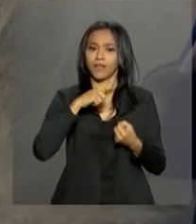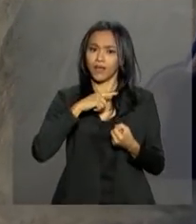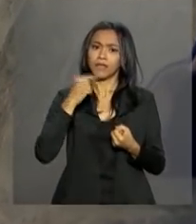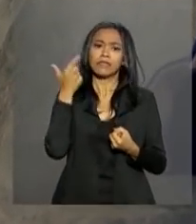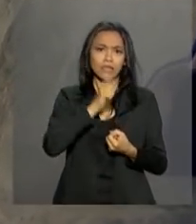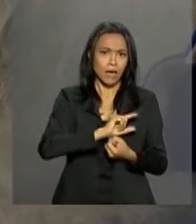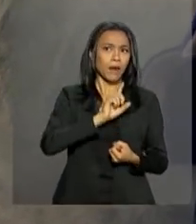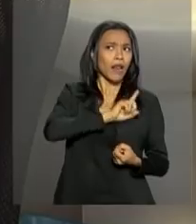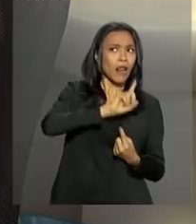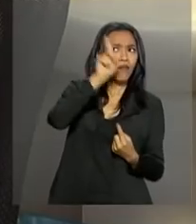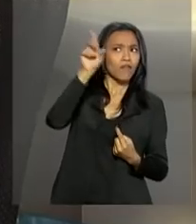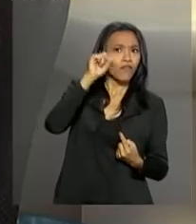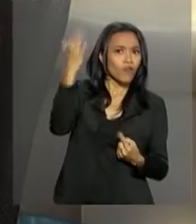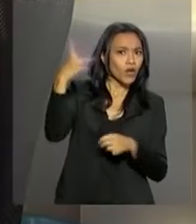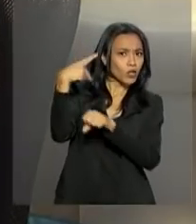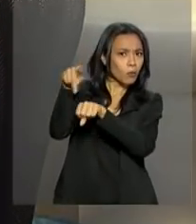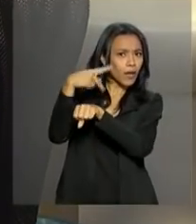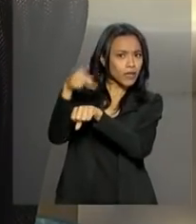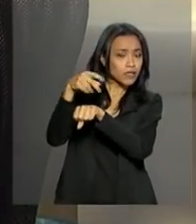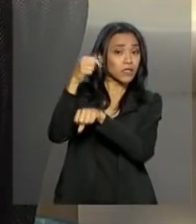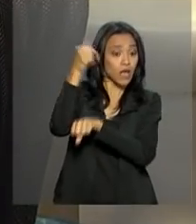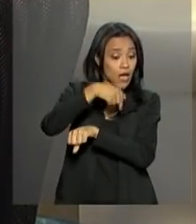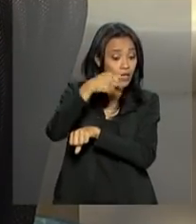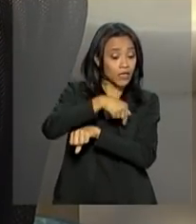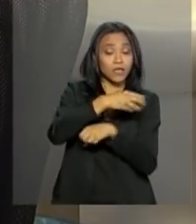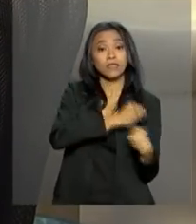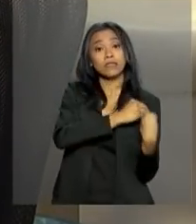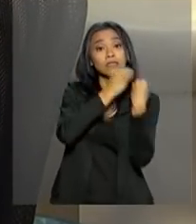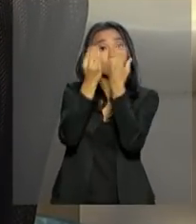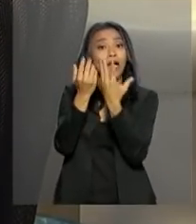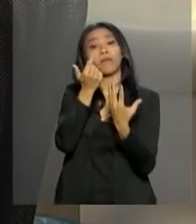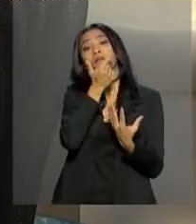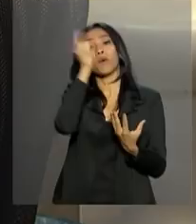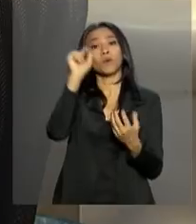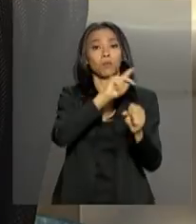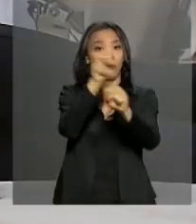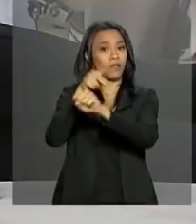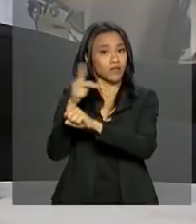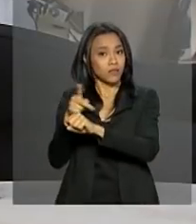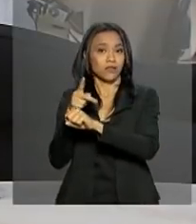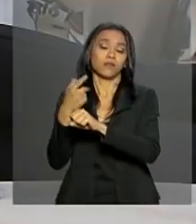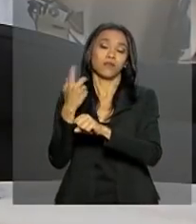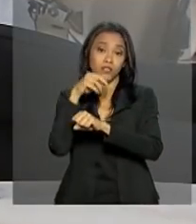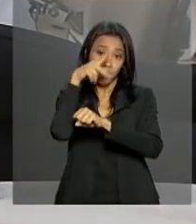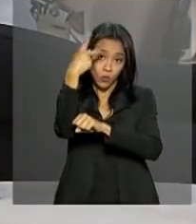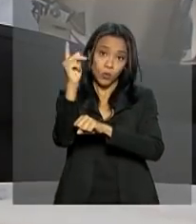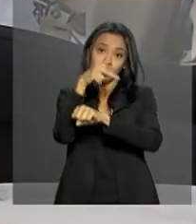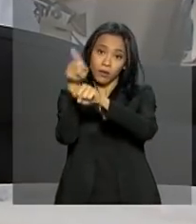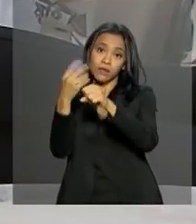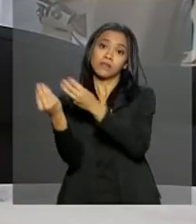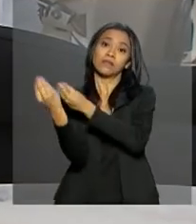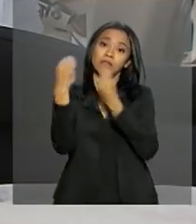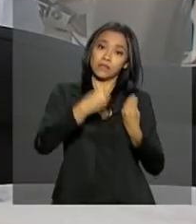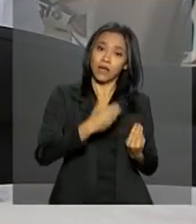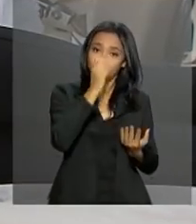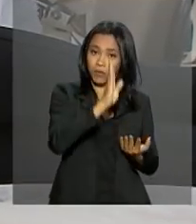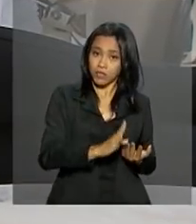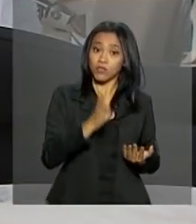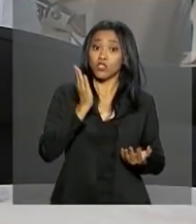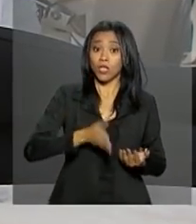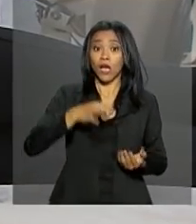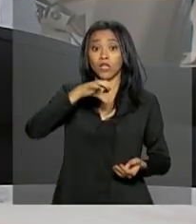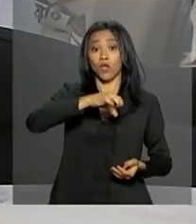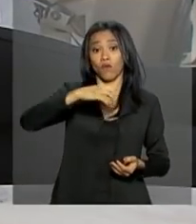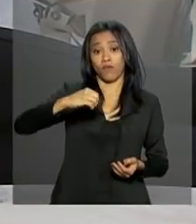brasileiro lá fora, quanto um brasileiro doar para um paciente de outro país. Só no ano passado, 90 brasileiros